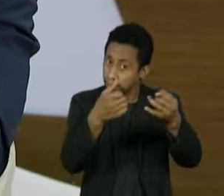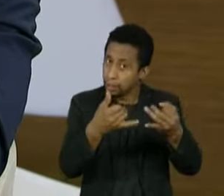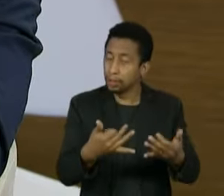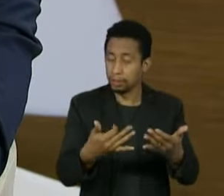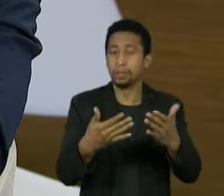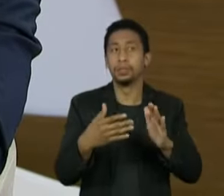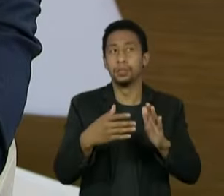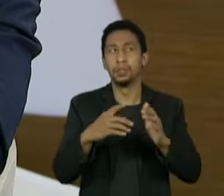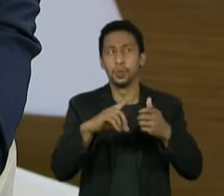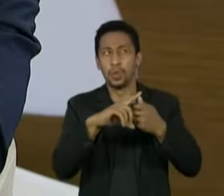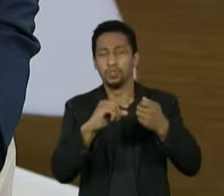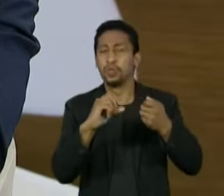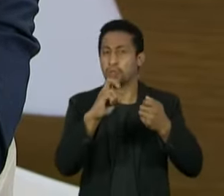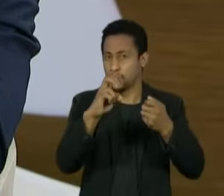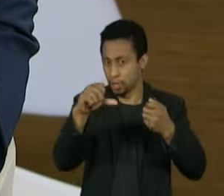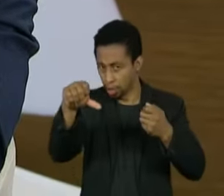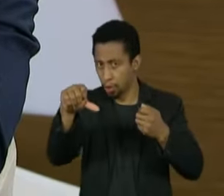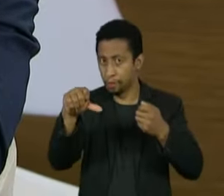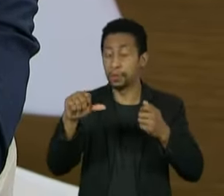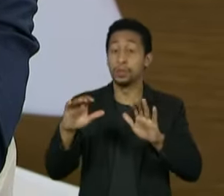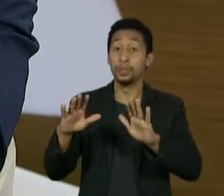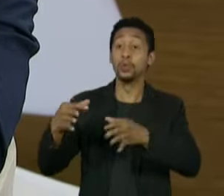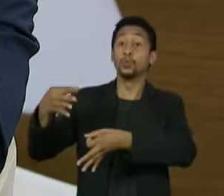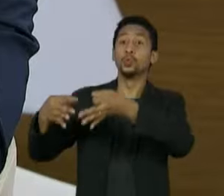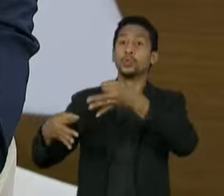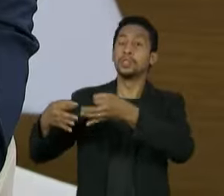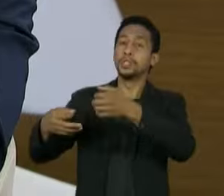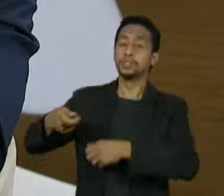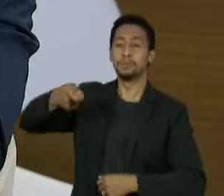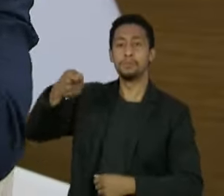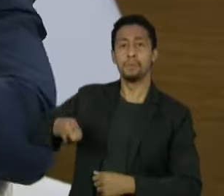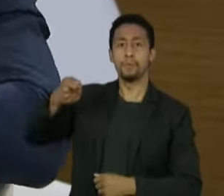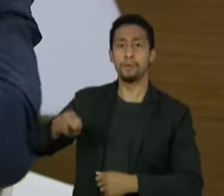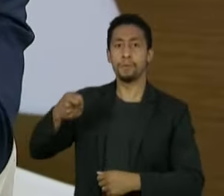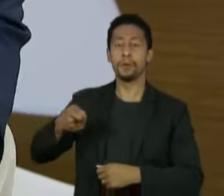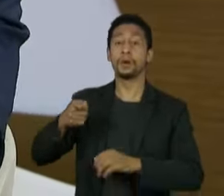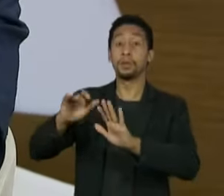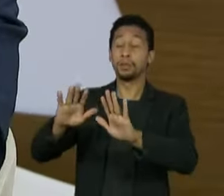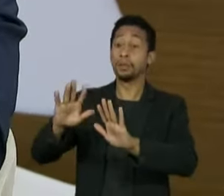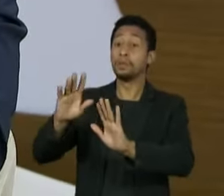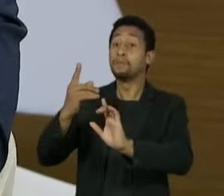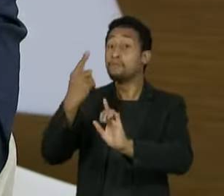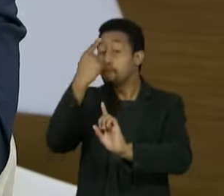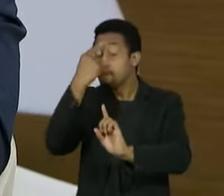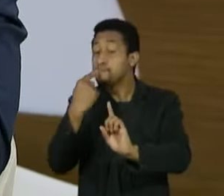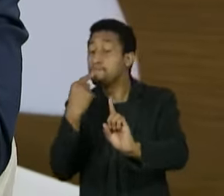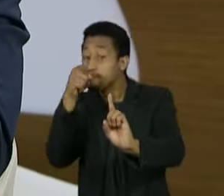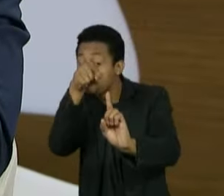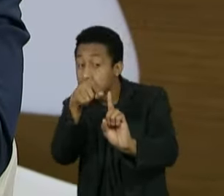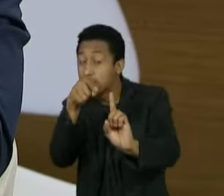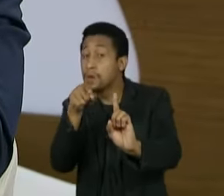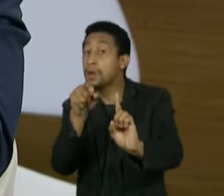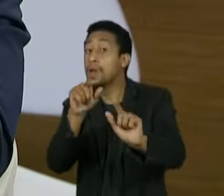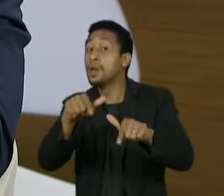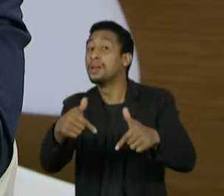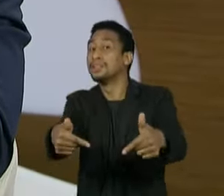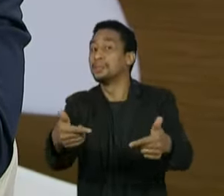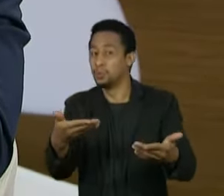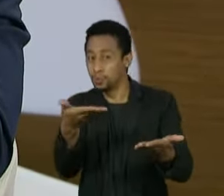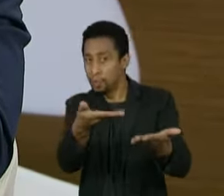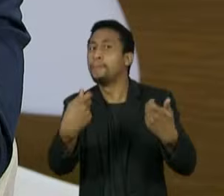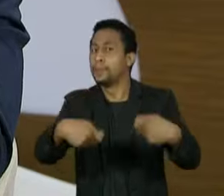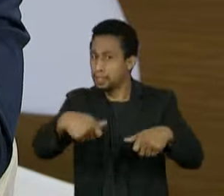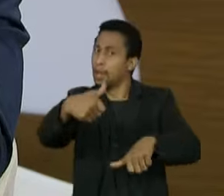lá no artigo 59, o juiz atendendo a culpabilidade, a personalidade, os antecedentes, a conduzção social, a personalidade, a personalidade do presidente da